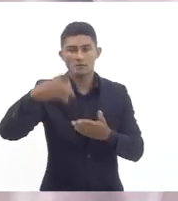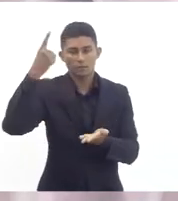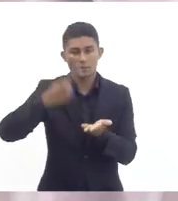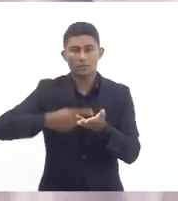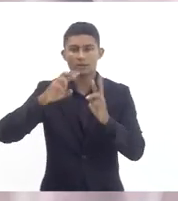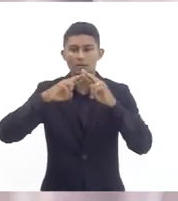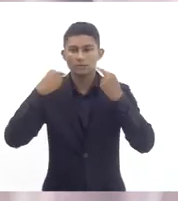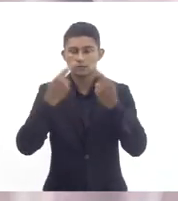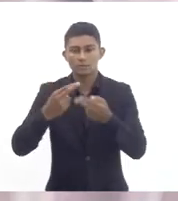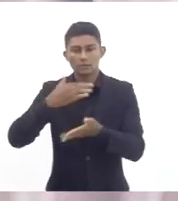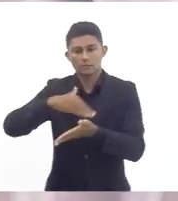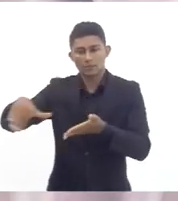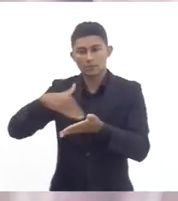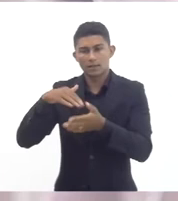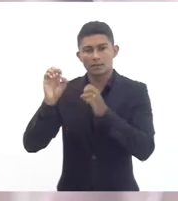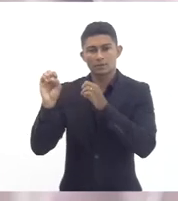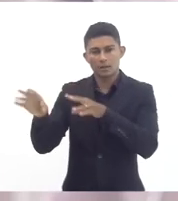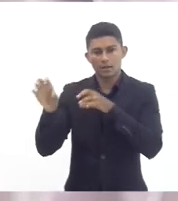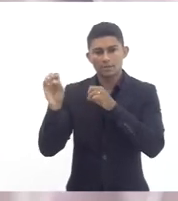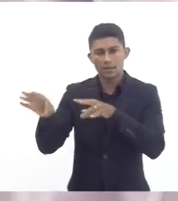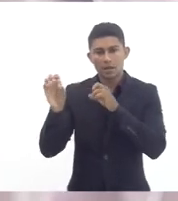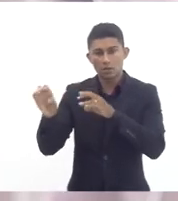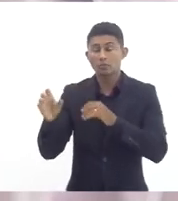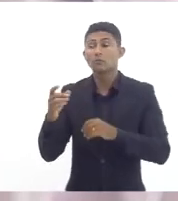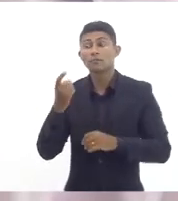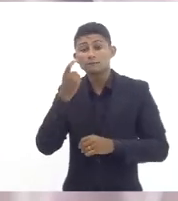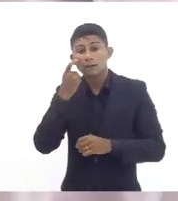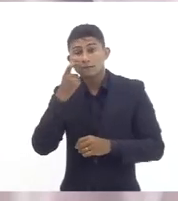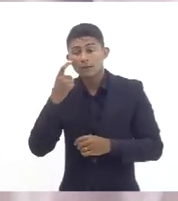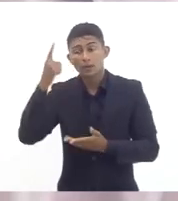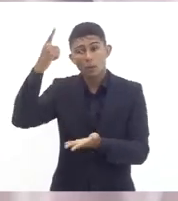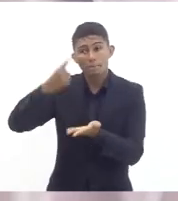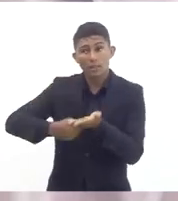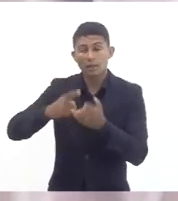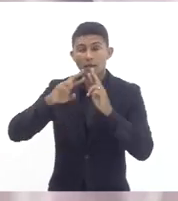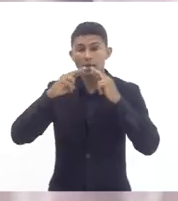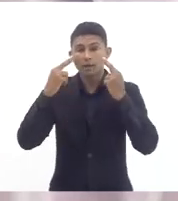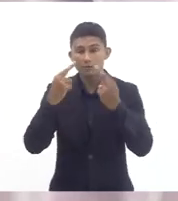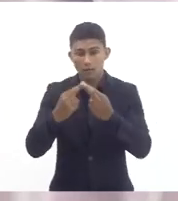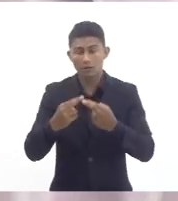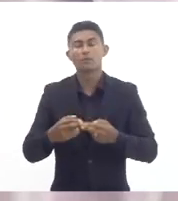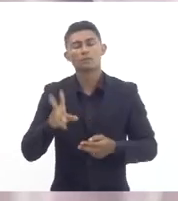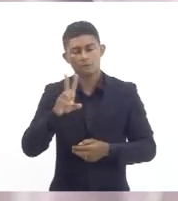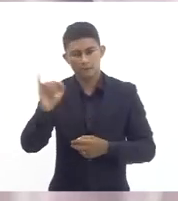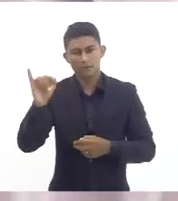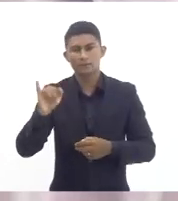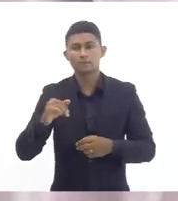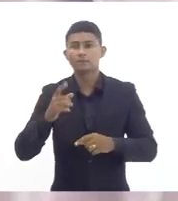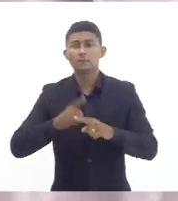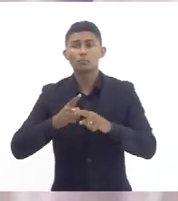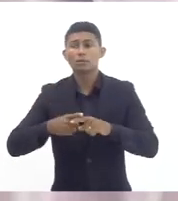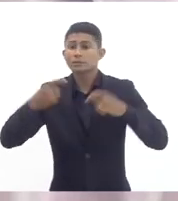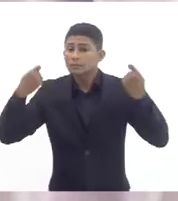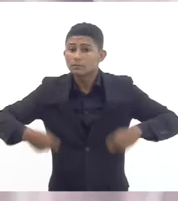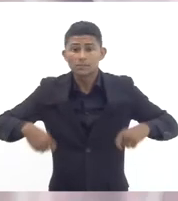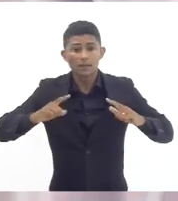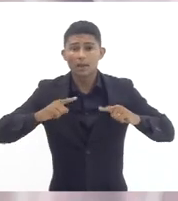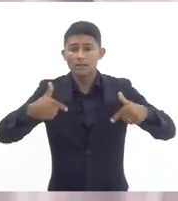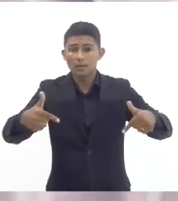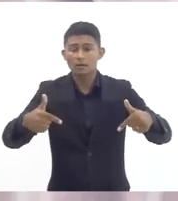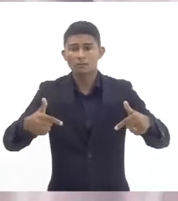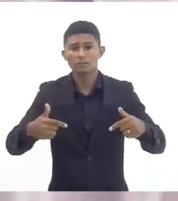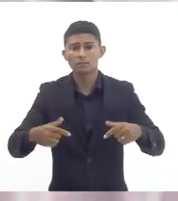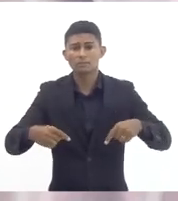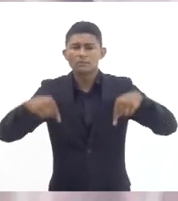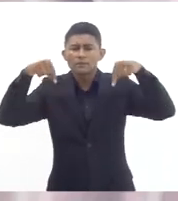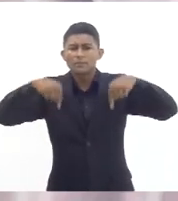tema que seja abrangente que nos permita retomar essa agenda porque a gente entende que precisa sair daqui com isso colocado